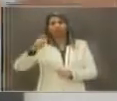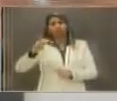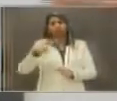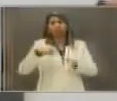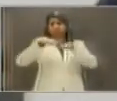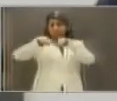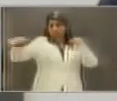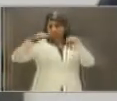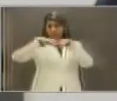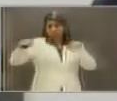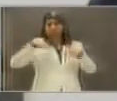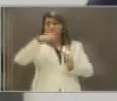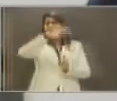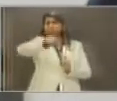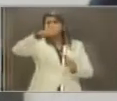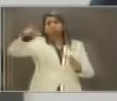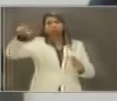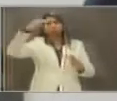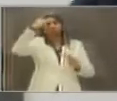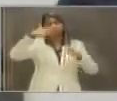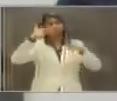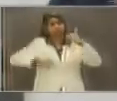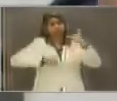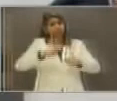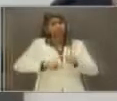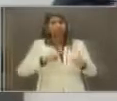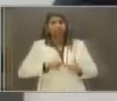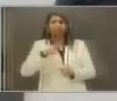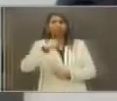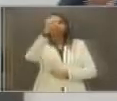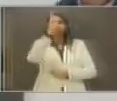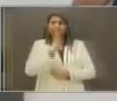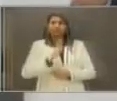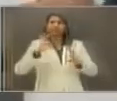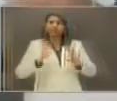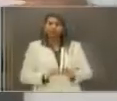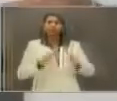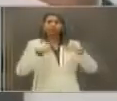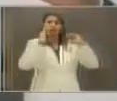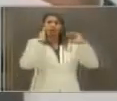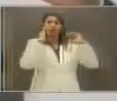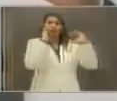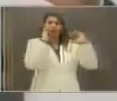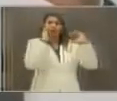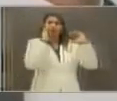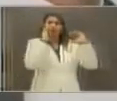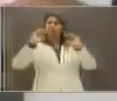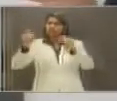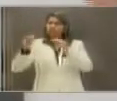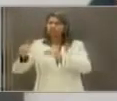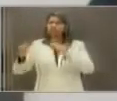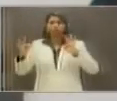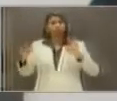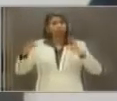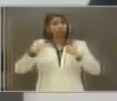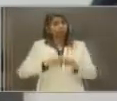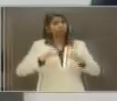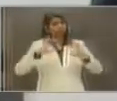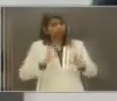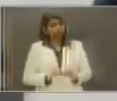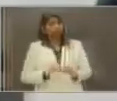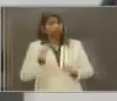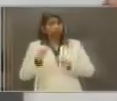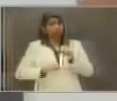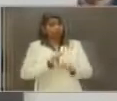ao que tem os demais trabalhadores brasileiros, respeitando, sim, as classes que pertencem. Mas a questão